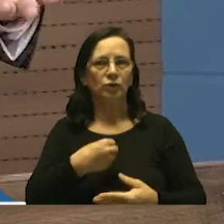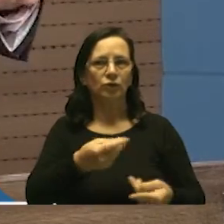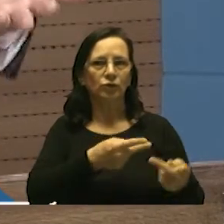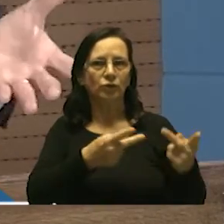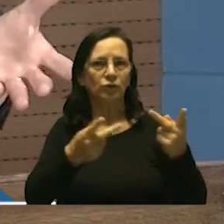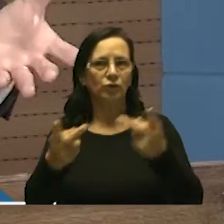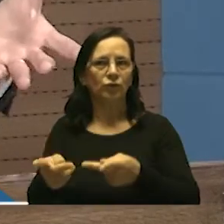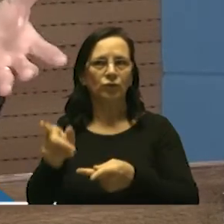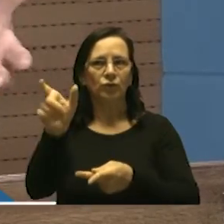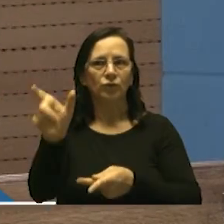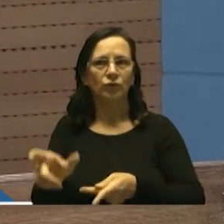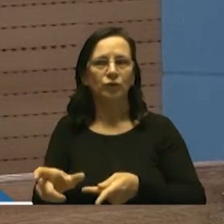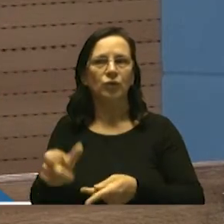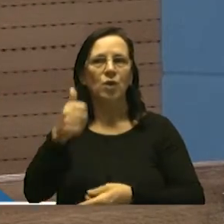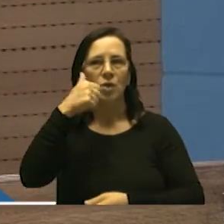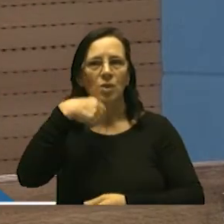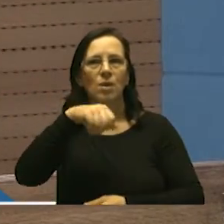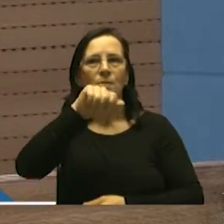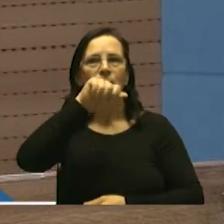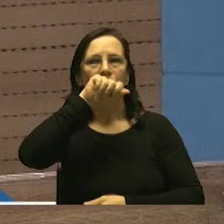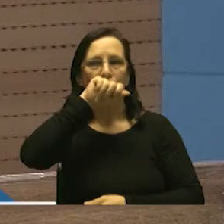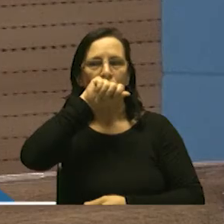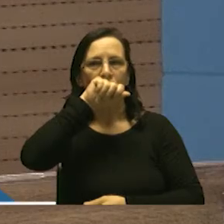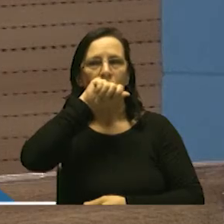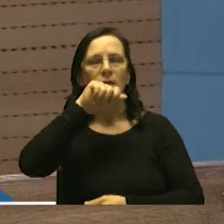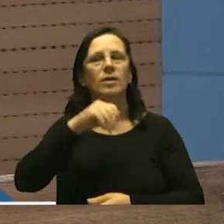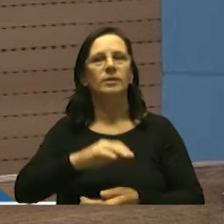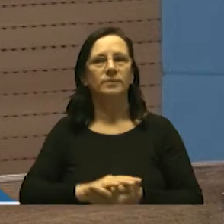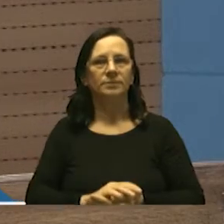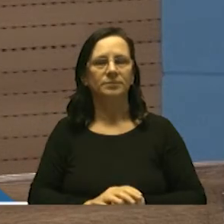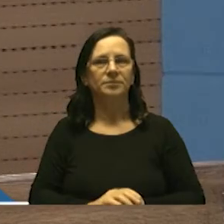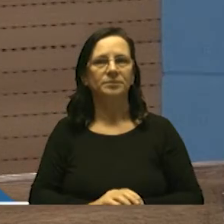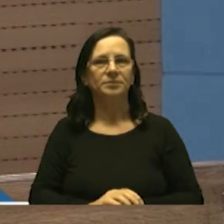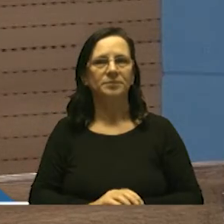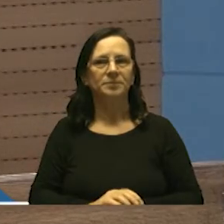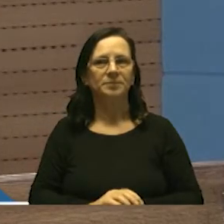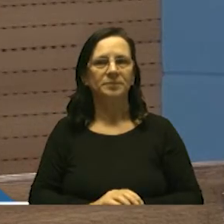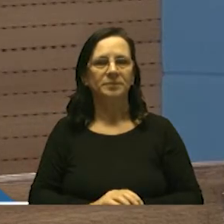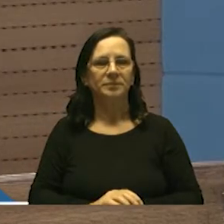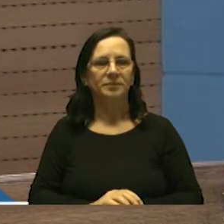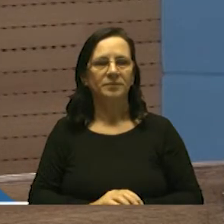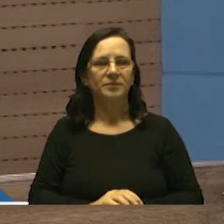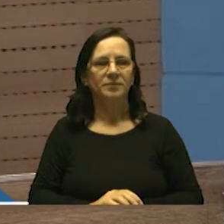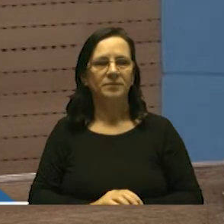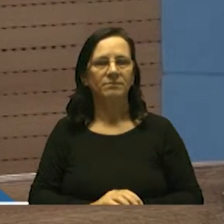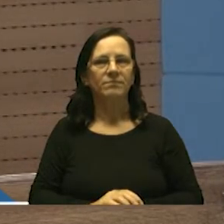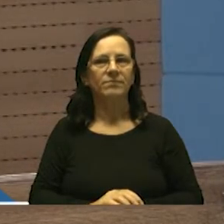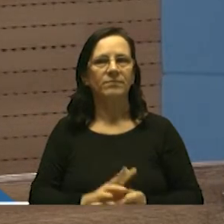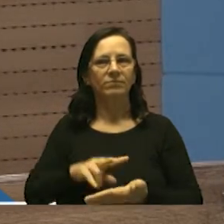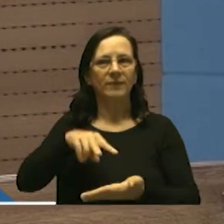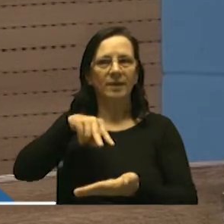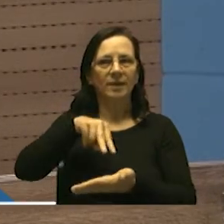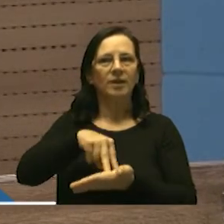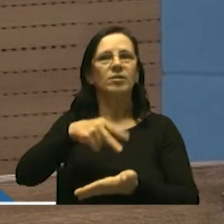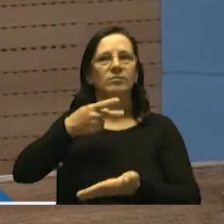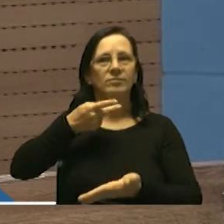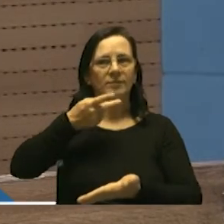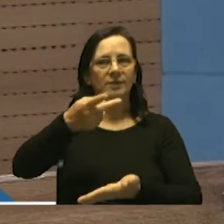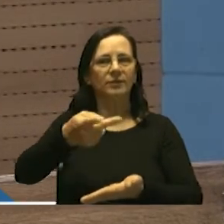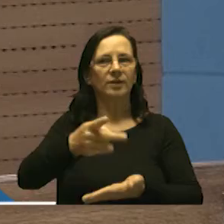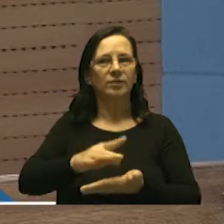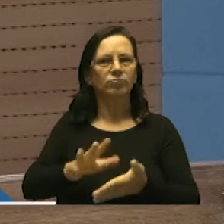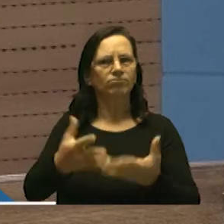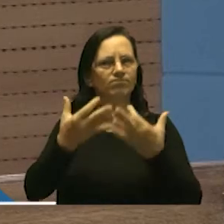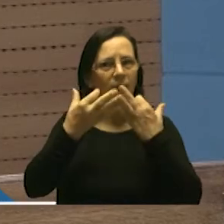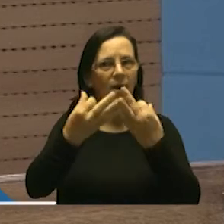a figura mãe na nossa casa então por isso que eu fiz questão de vir a essa tribuna e